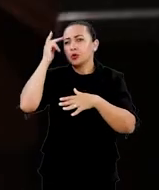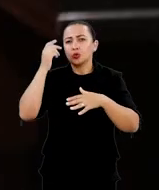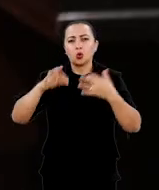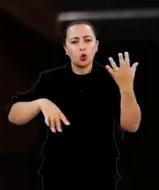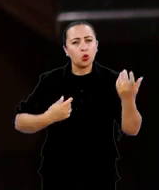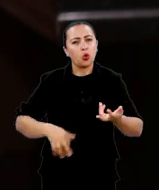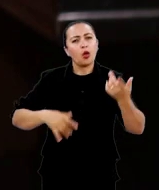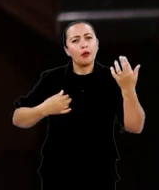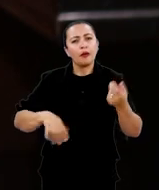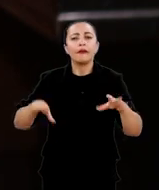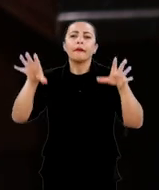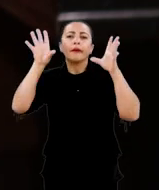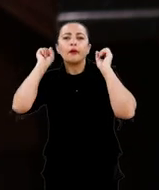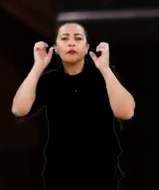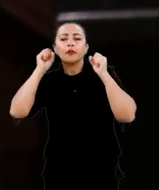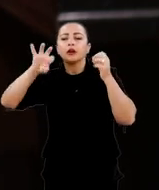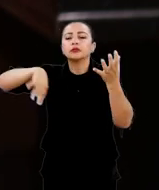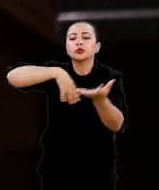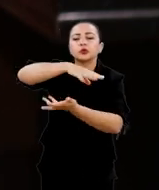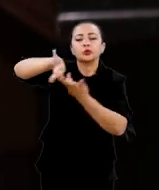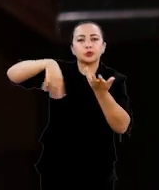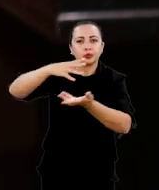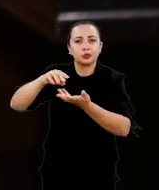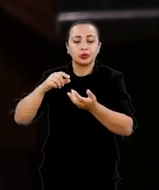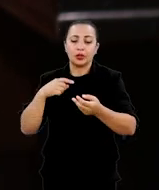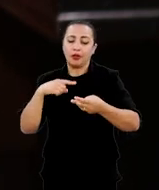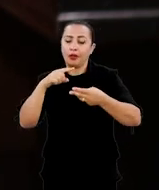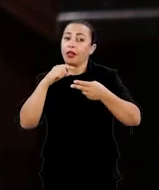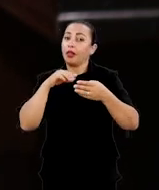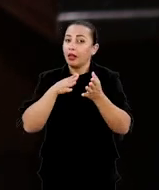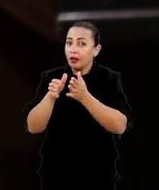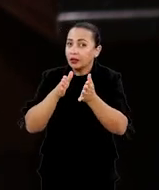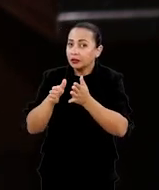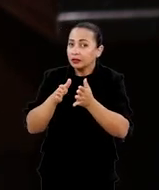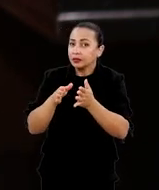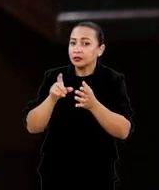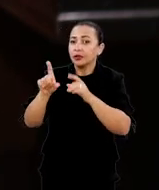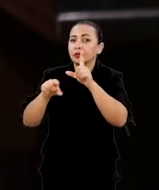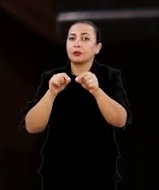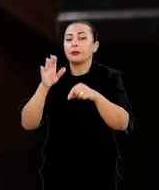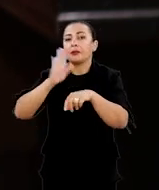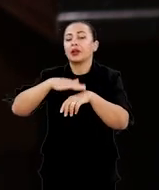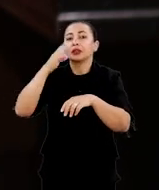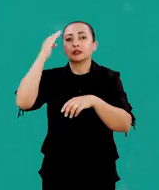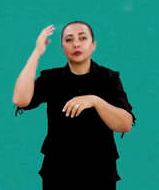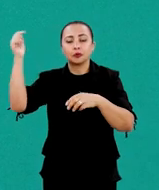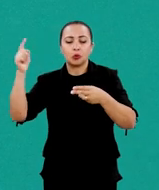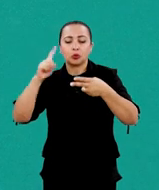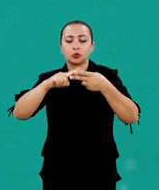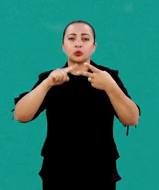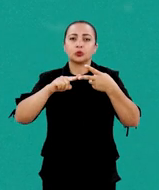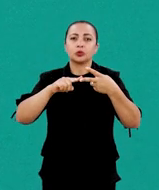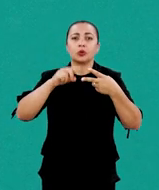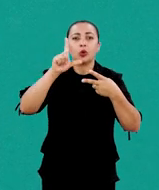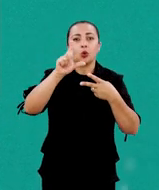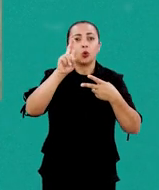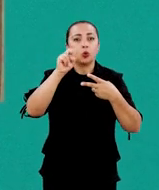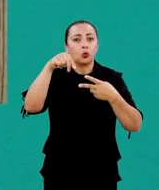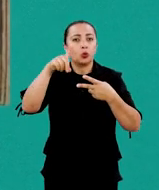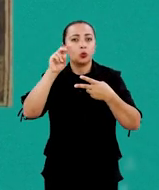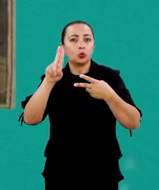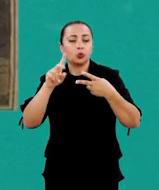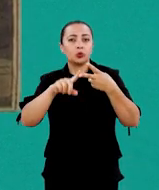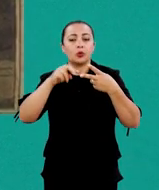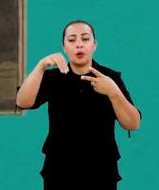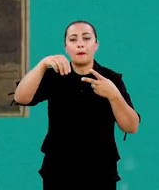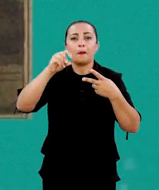pessoas tocavam e ouviam e circulavam. Dentre esses, dois eram mais famosos, que eram o lundu e a